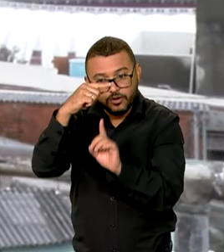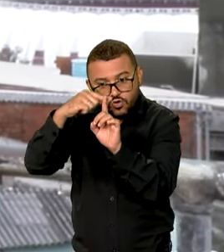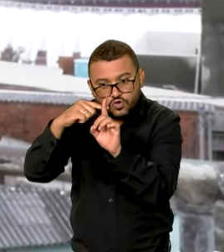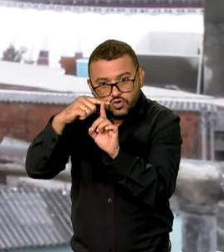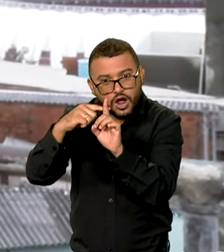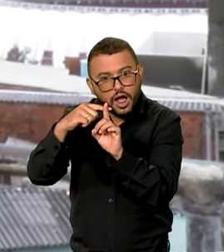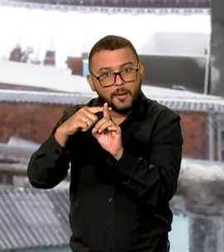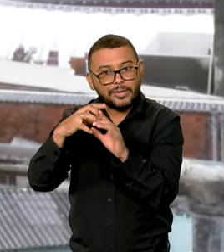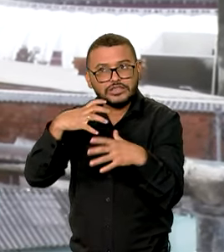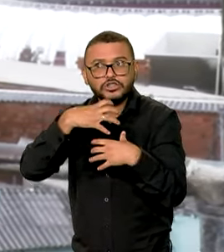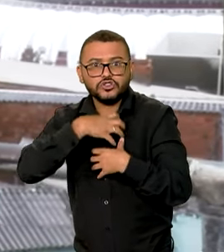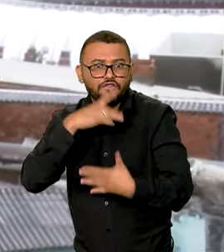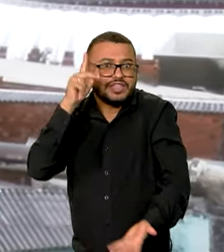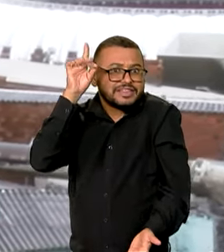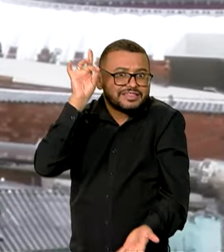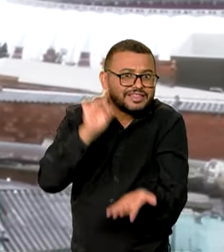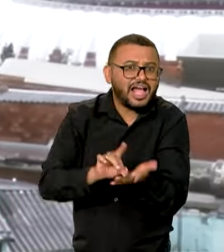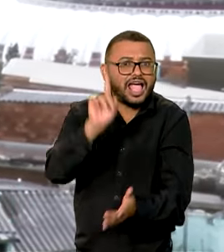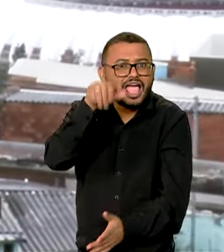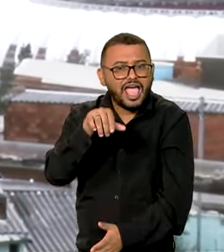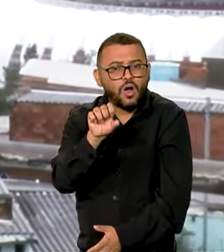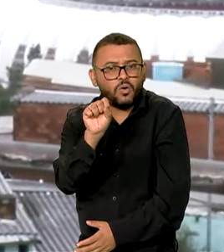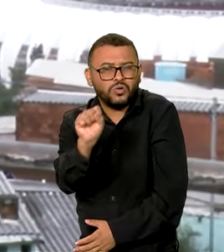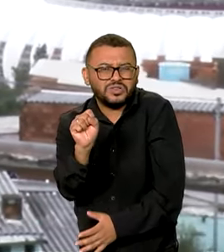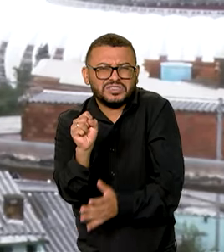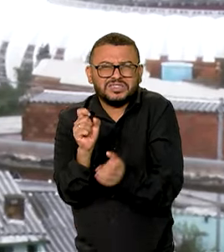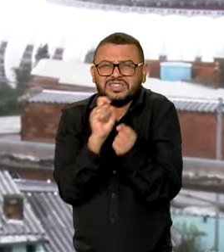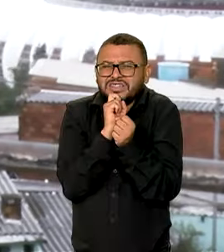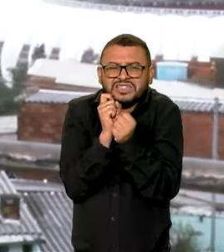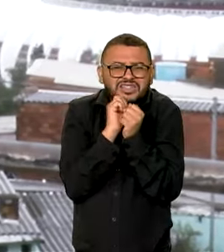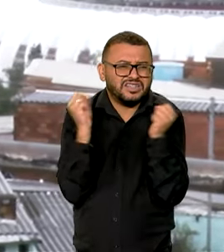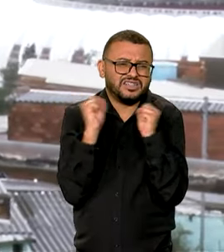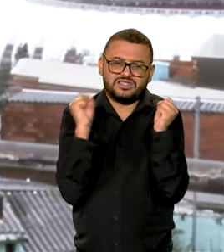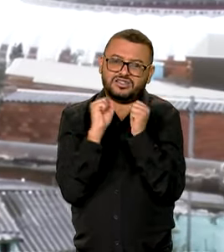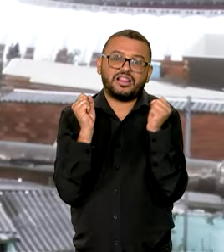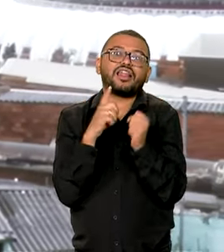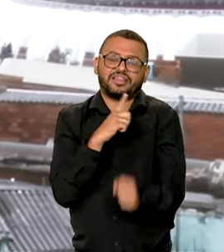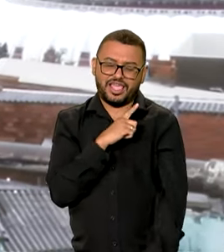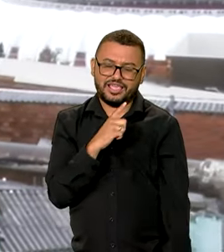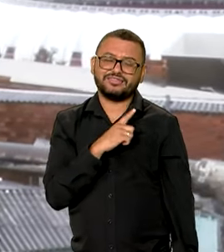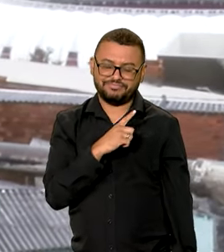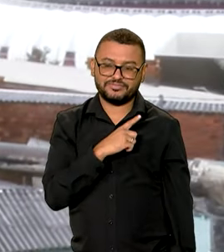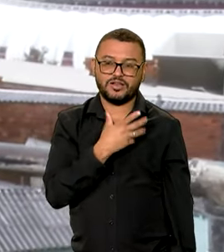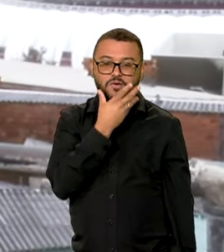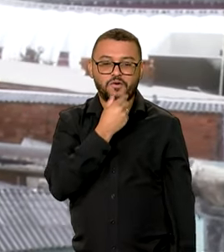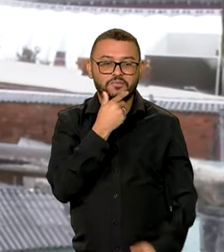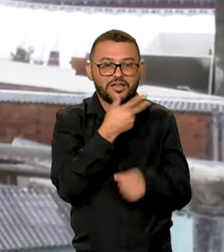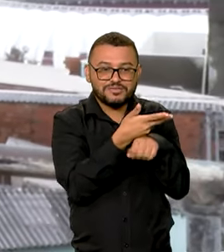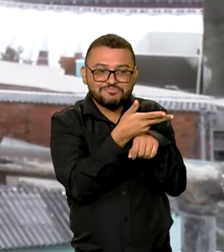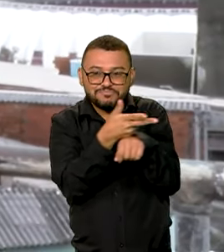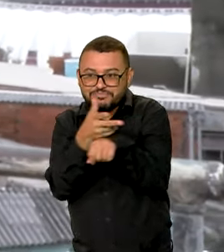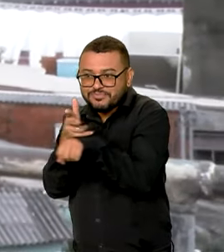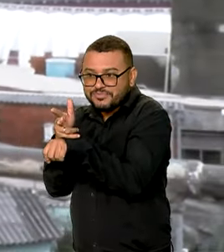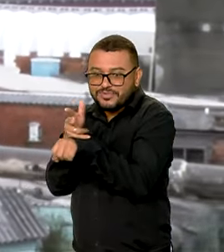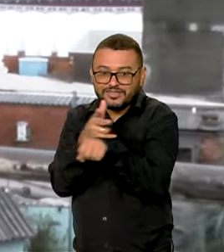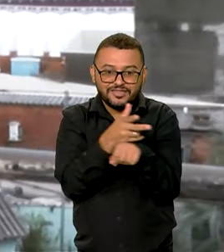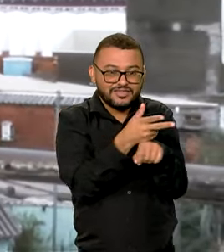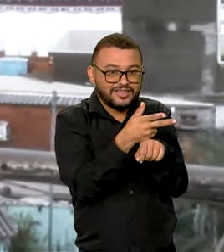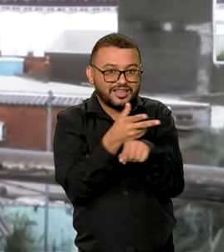mas a sensação térmica oficial é de 8 graus e eu estou sentindo muito mais frio do que isso. O Guaíba está com o nível em 3